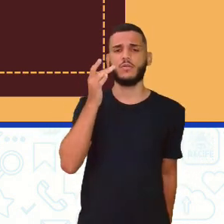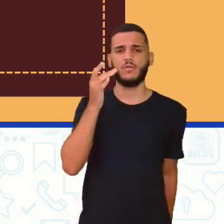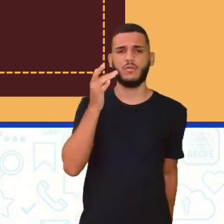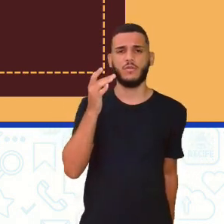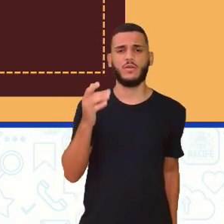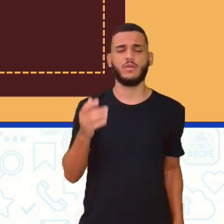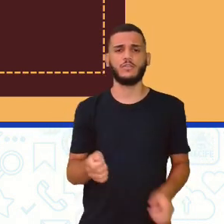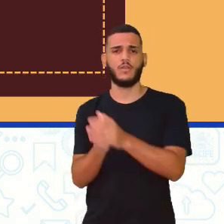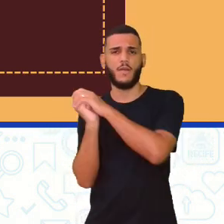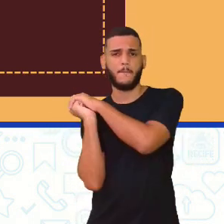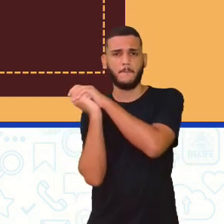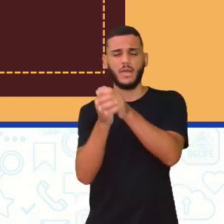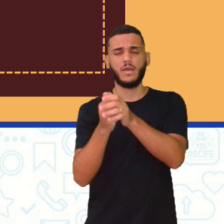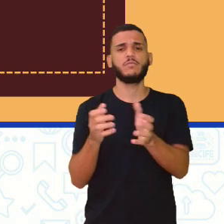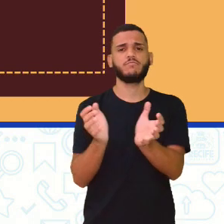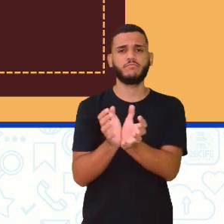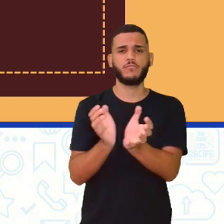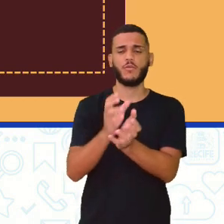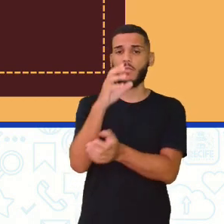da equipe de laranja.